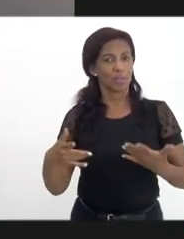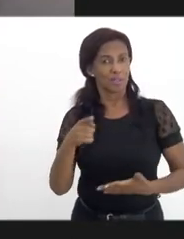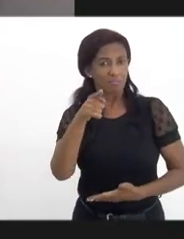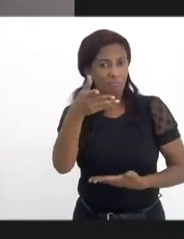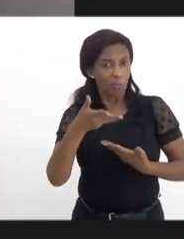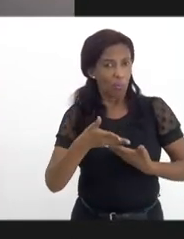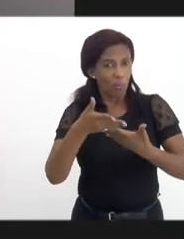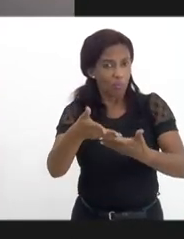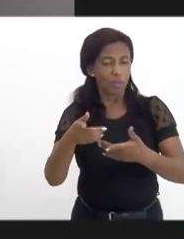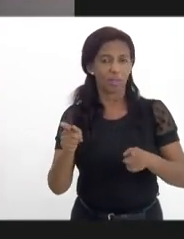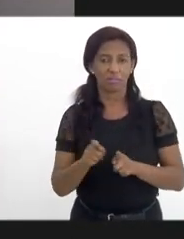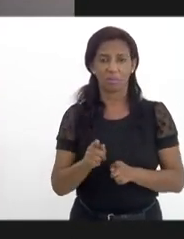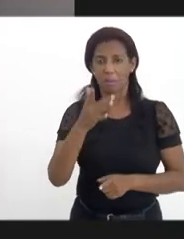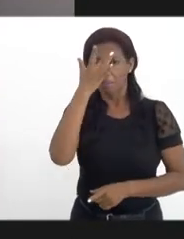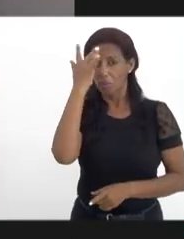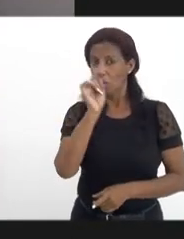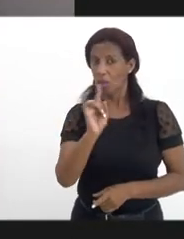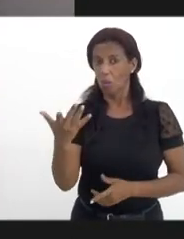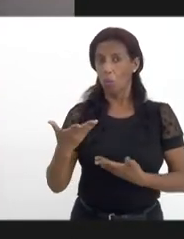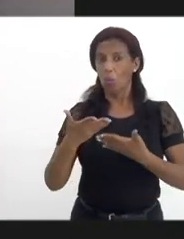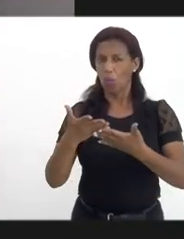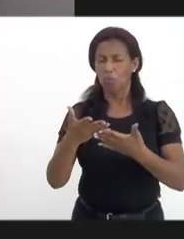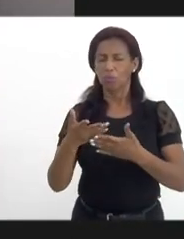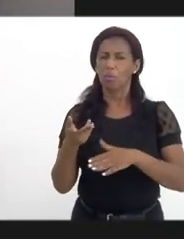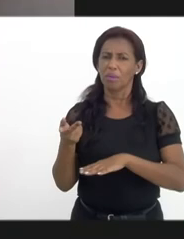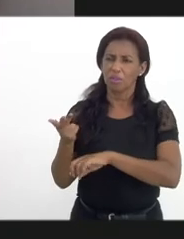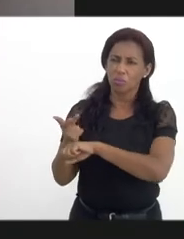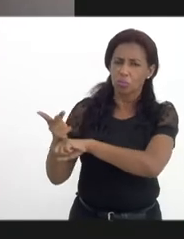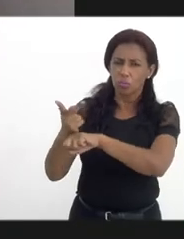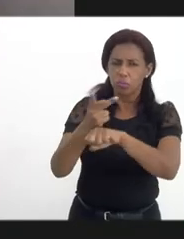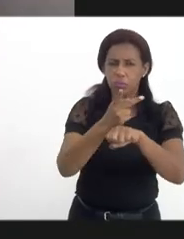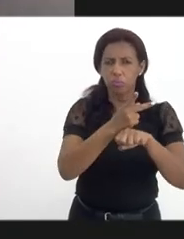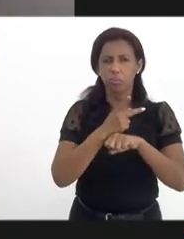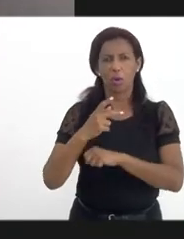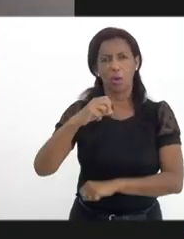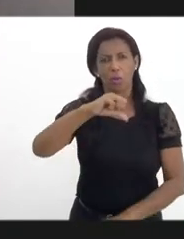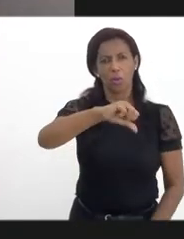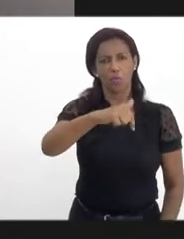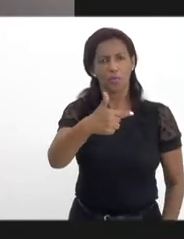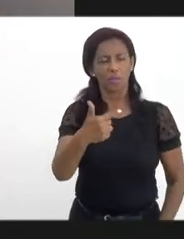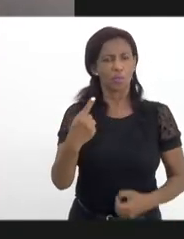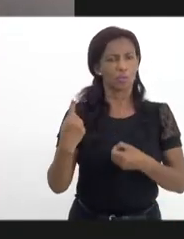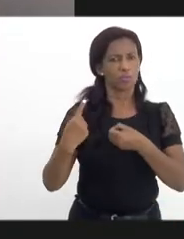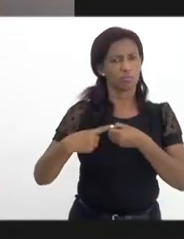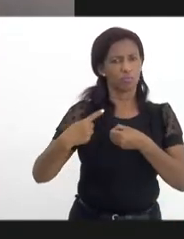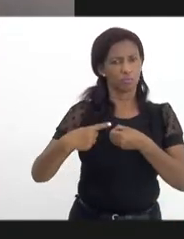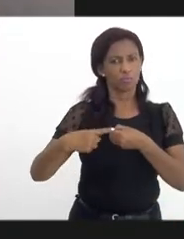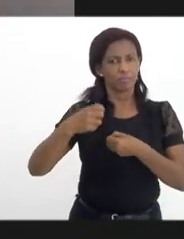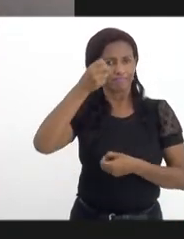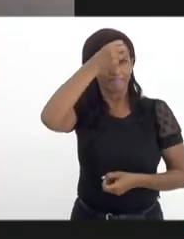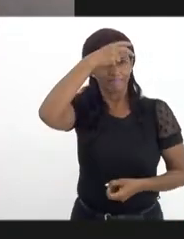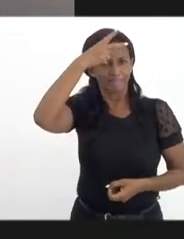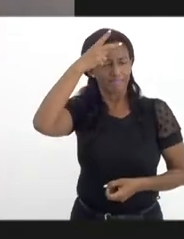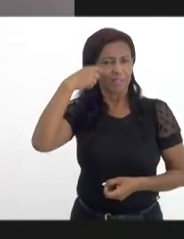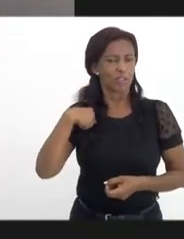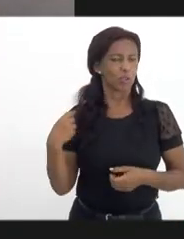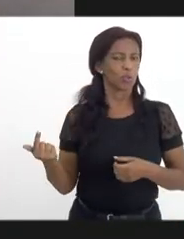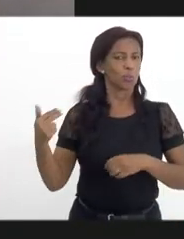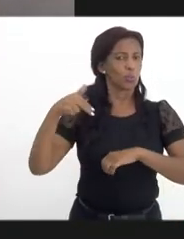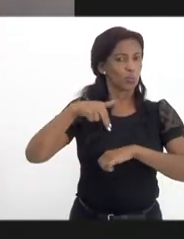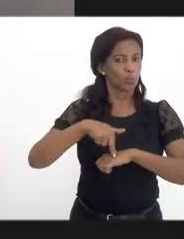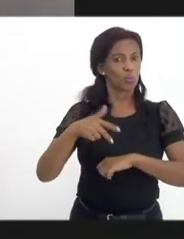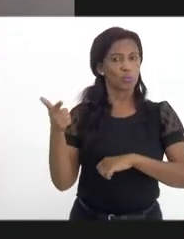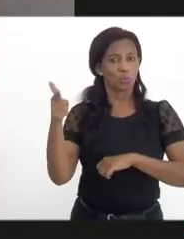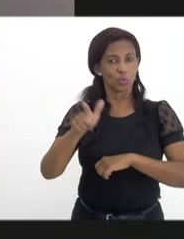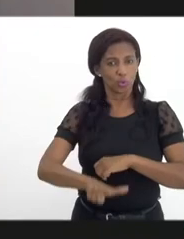convidar, aqueles também que não têm nos convidados, mas a gente está rodando o estado, a demanda é grande, são 92 municípios, a gente se coloca, mais uma vez, eu digo,